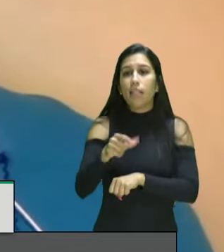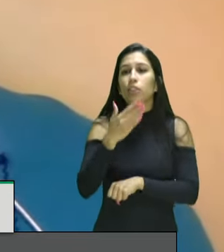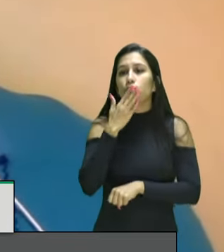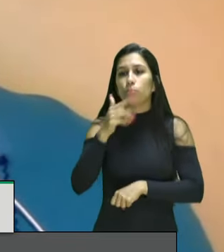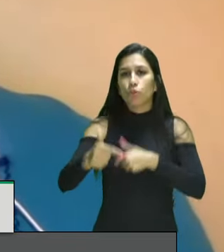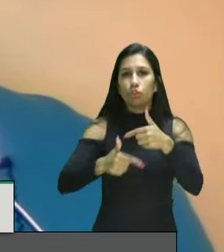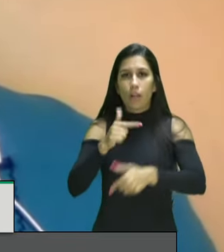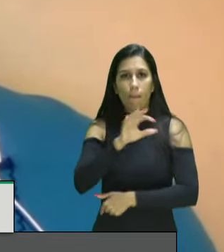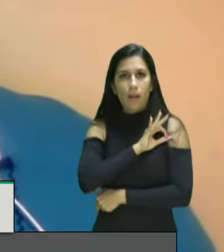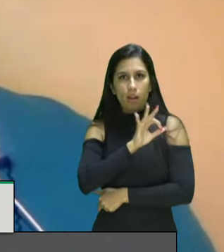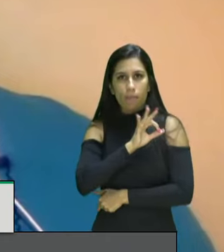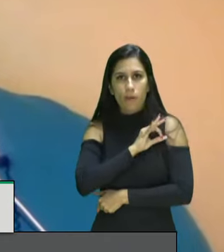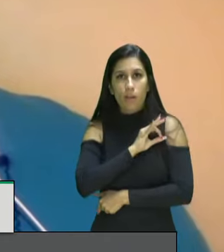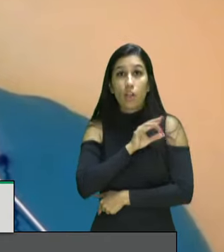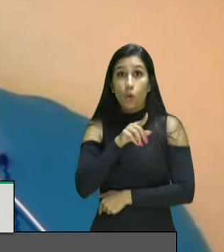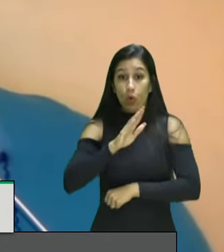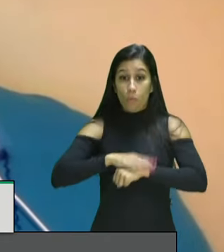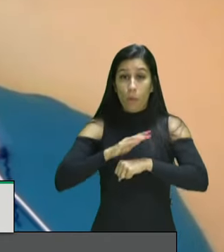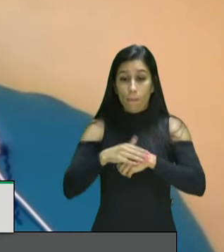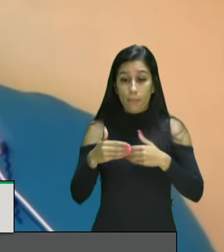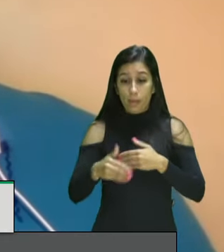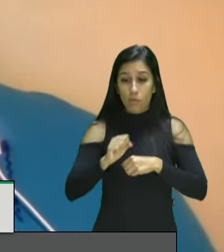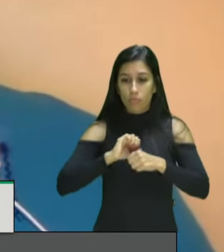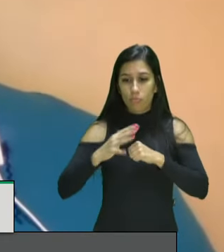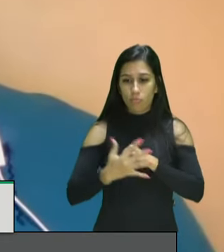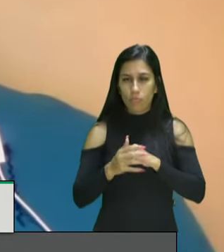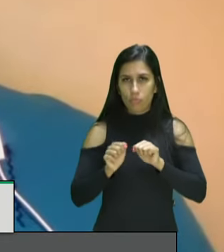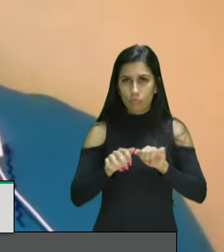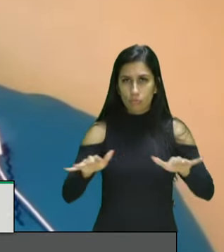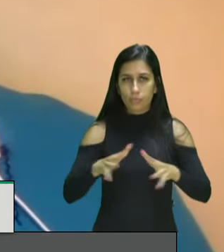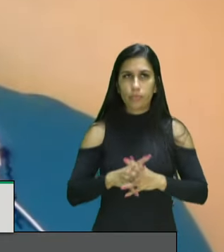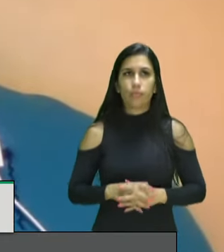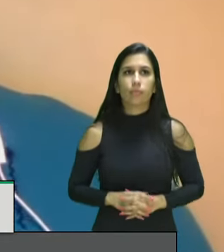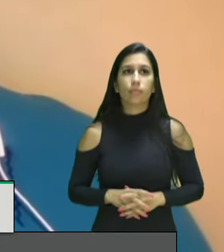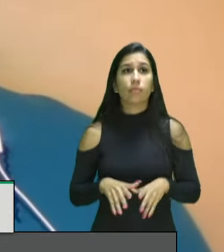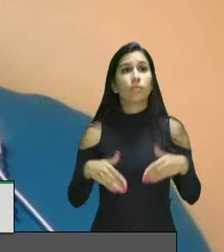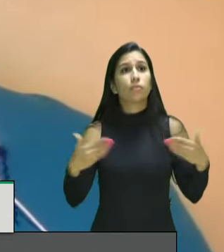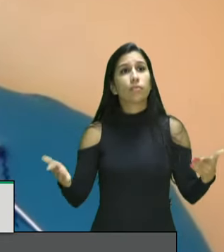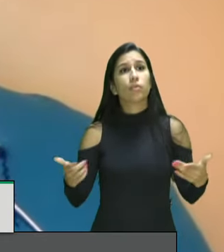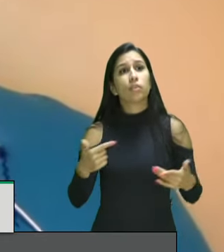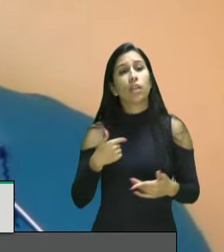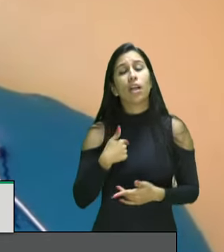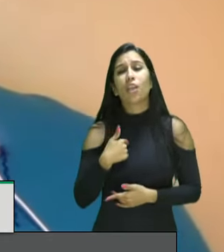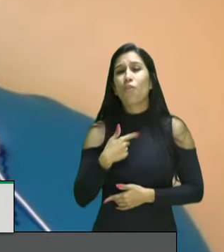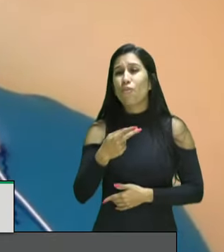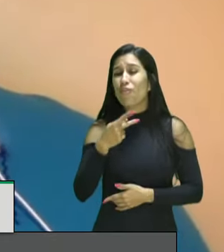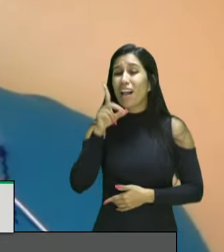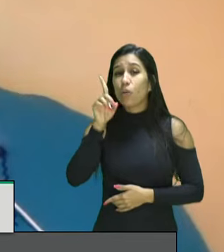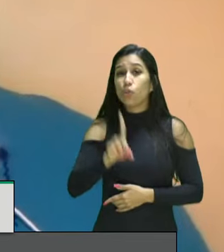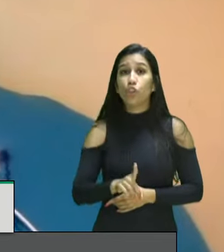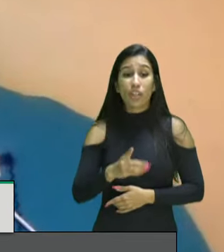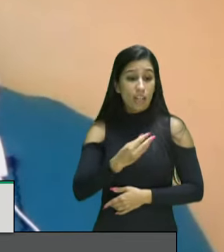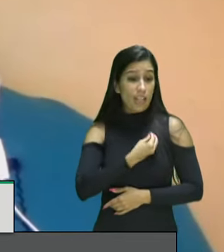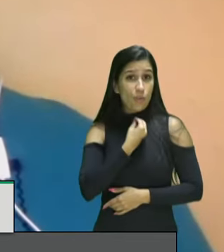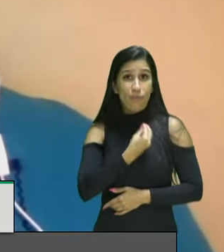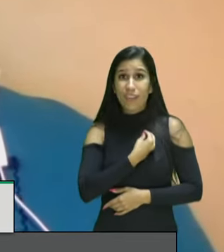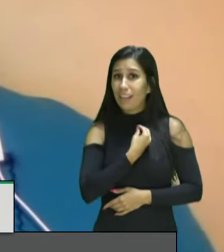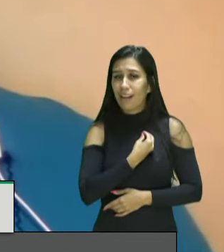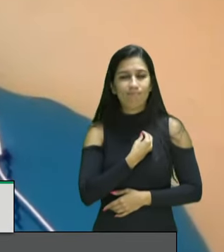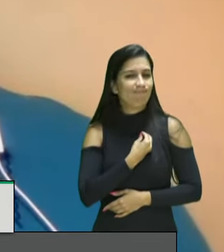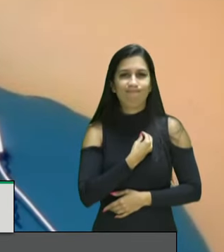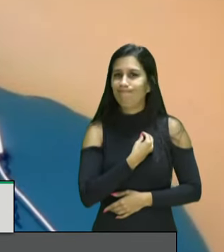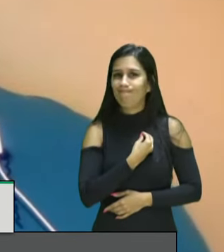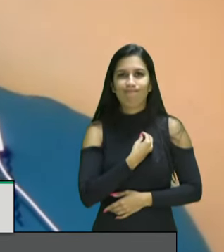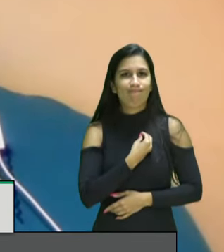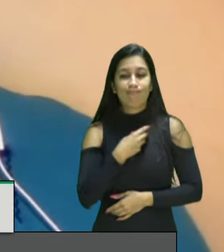enquanto perdurar a pandemia diante disso eu reitero que o direito à vida está sendo desrespeitado